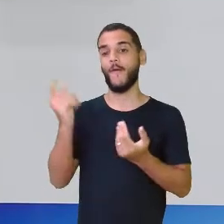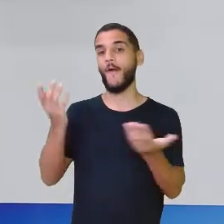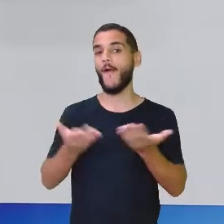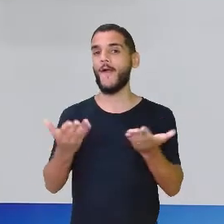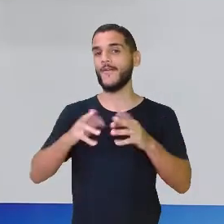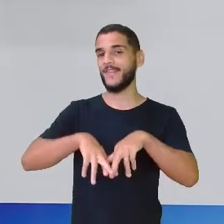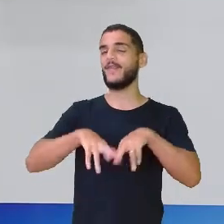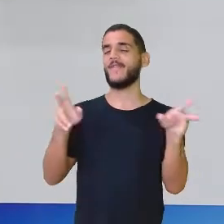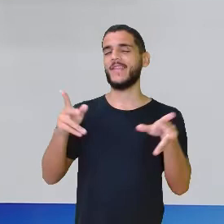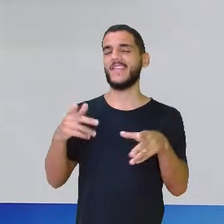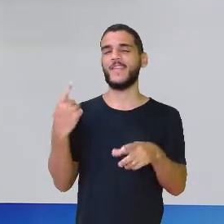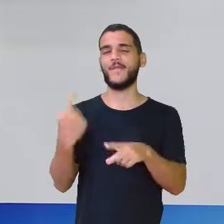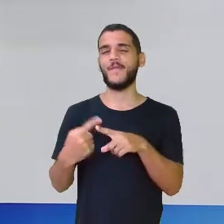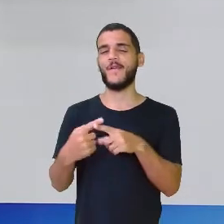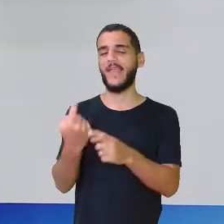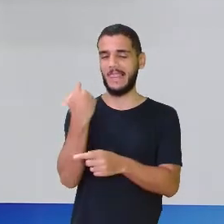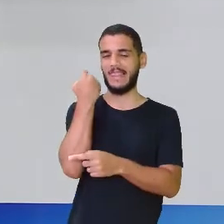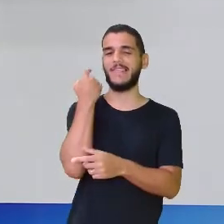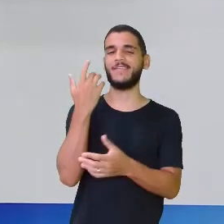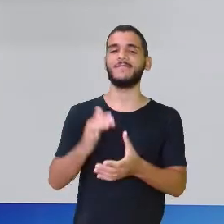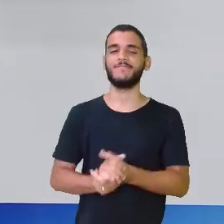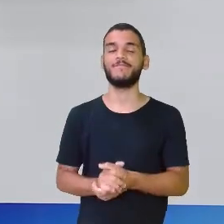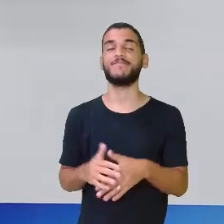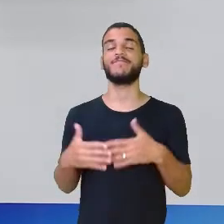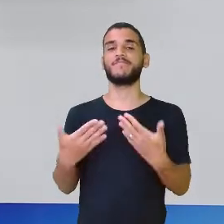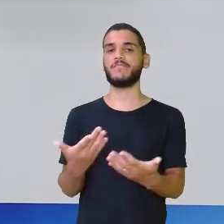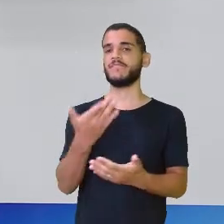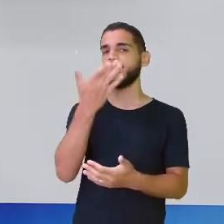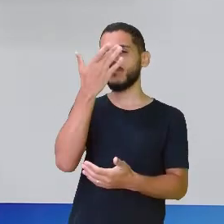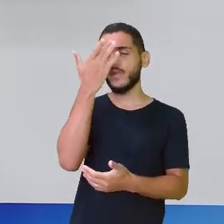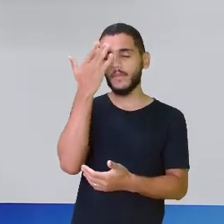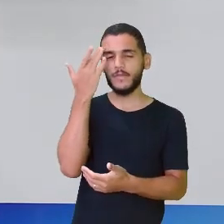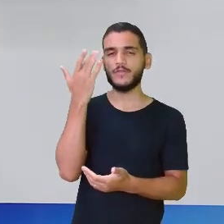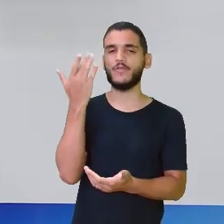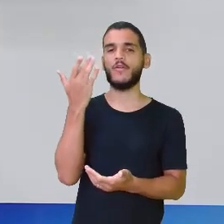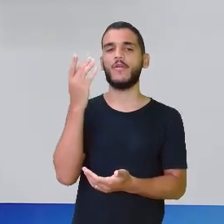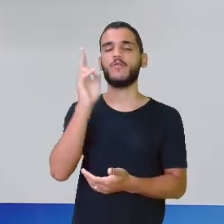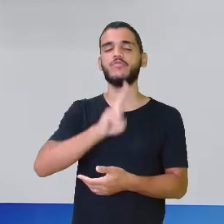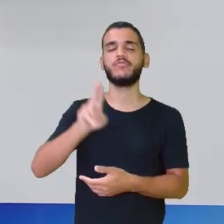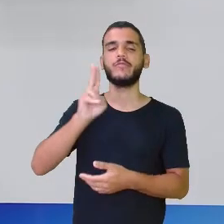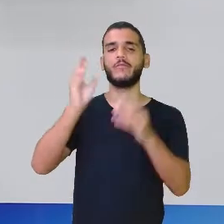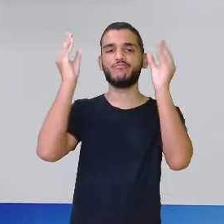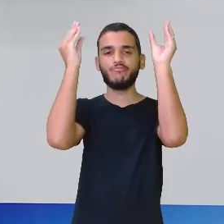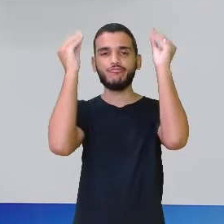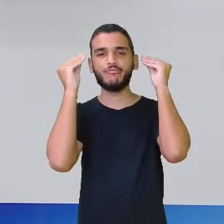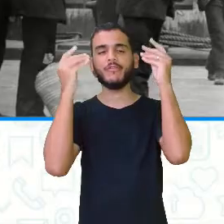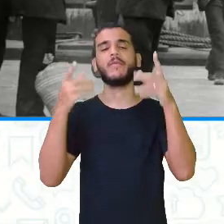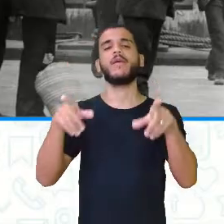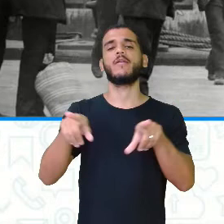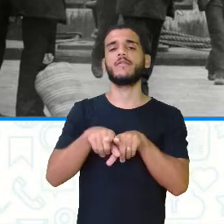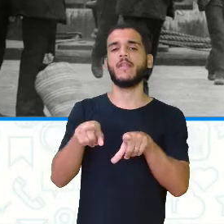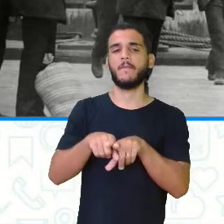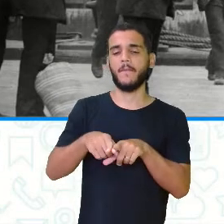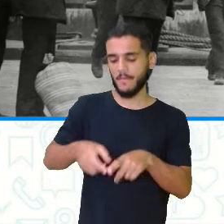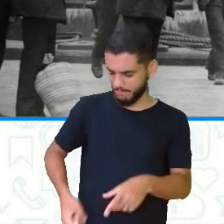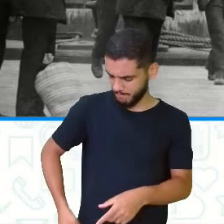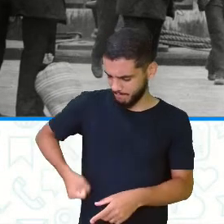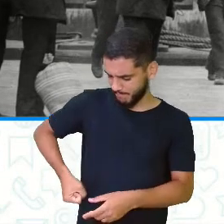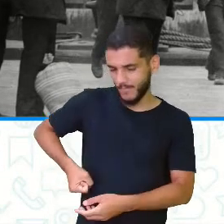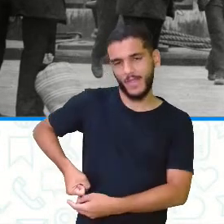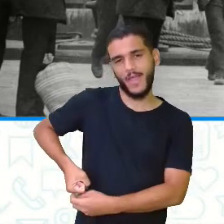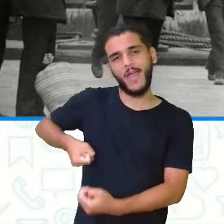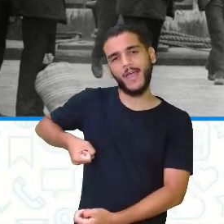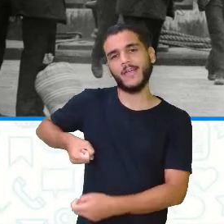gente se veste, né? Aqui, as pessoas estão vestidas, a maioria de chapéus. A gente está vendo que a bagagem que eles estão carregando é